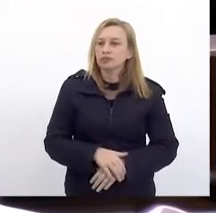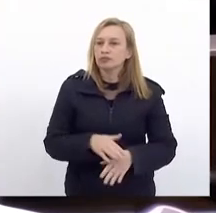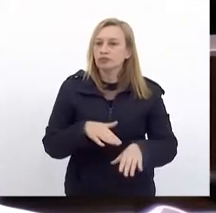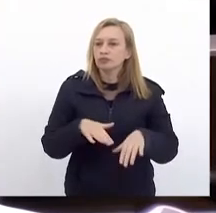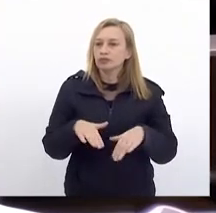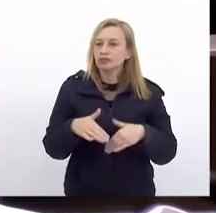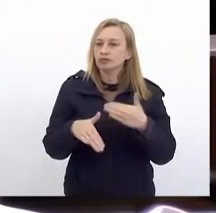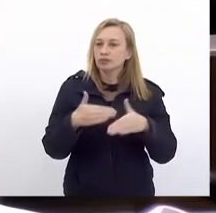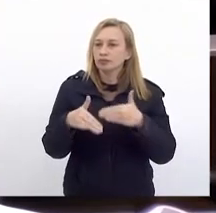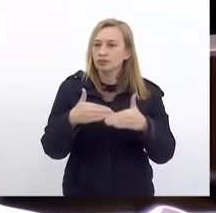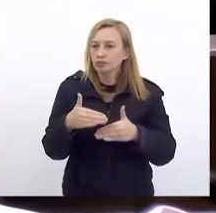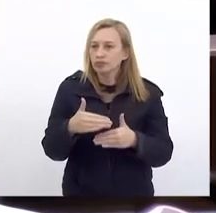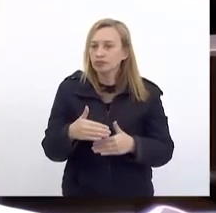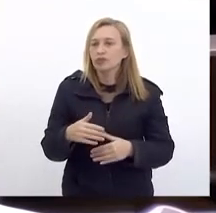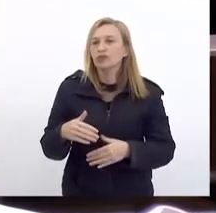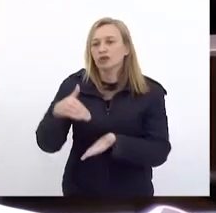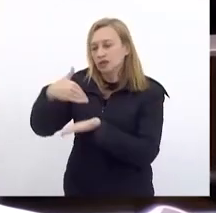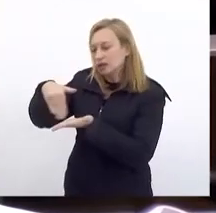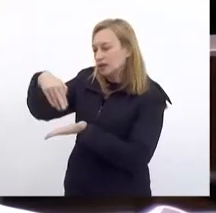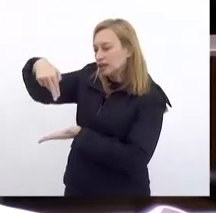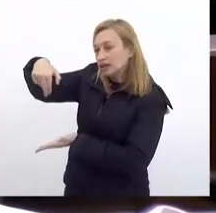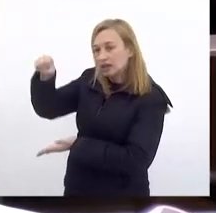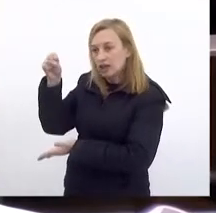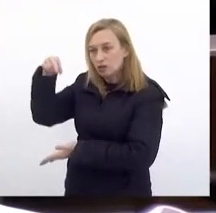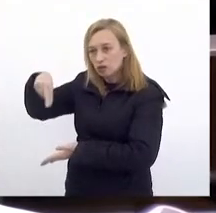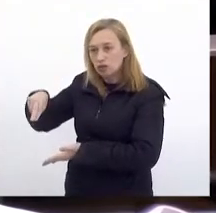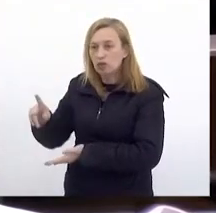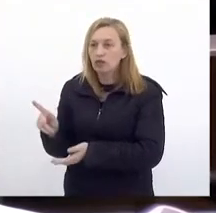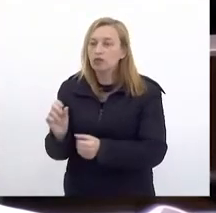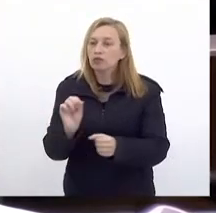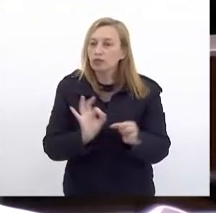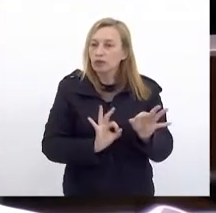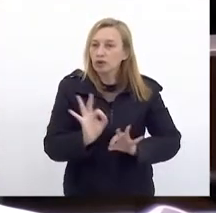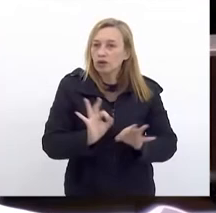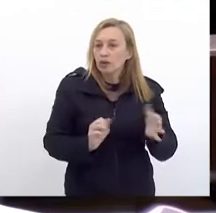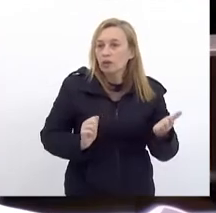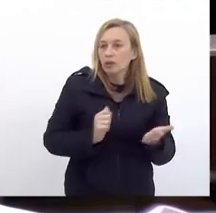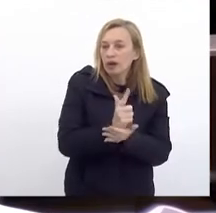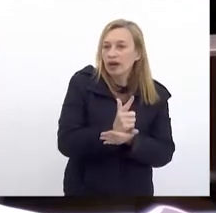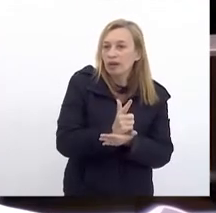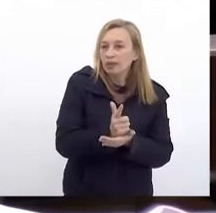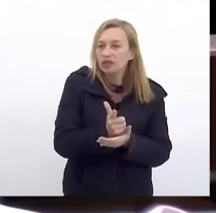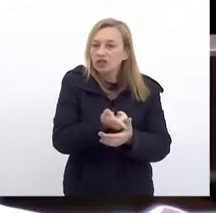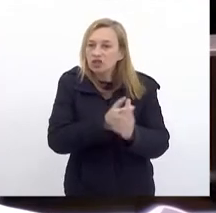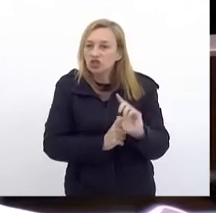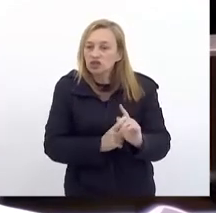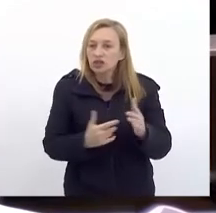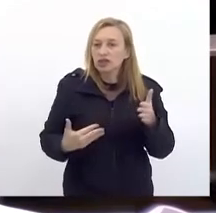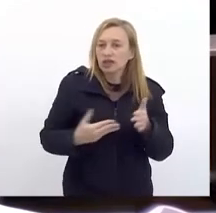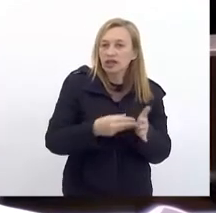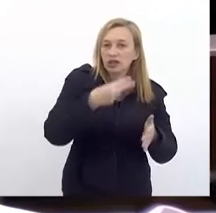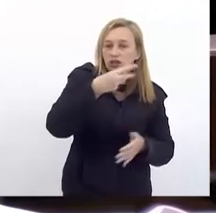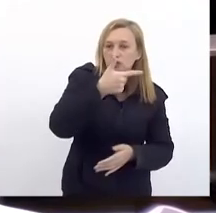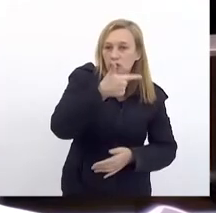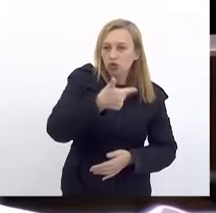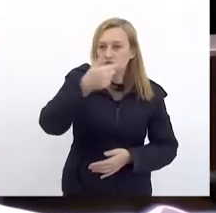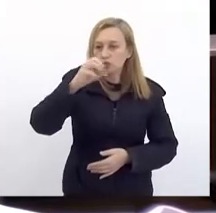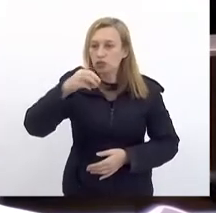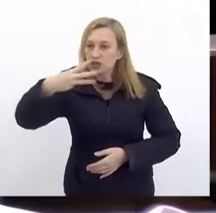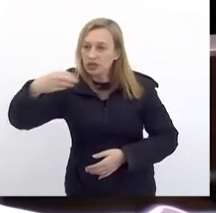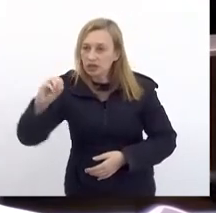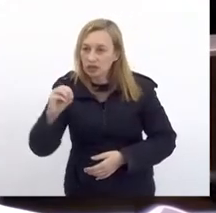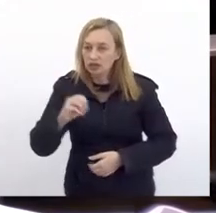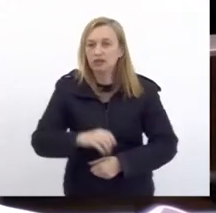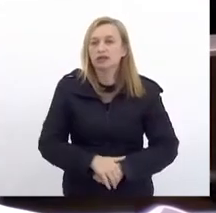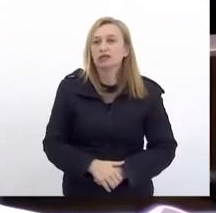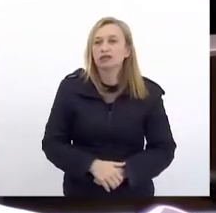secretário Nelson Rocha Fez Para o pagamento Do serviço Da dívida Até 2030 Porque